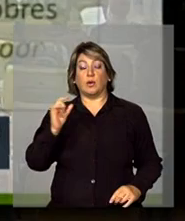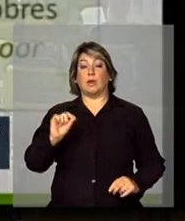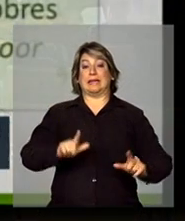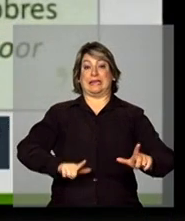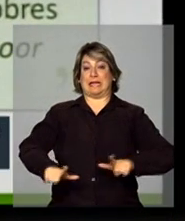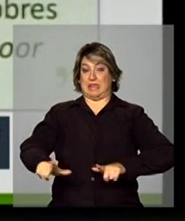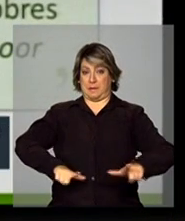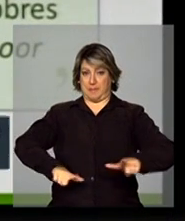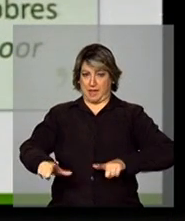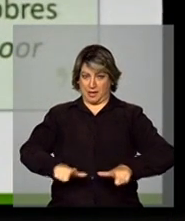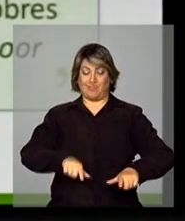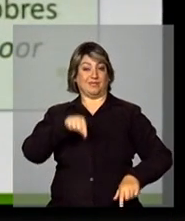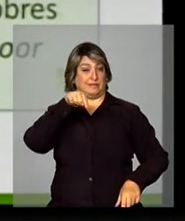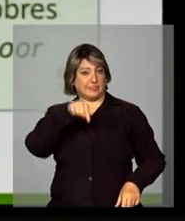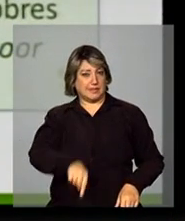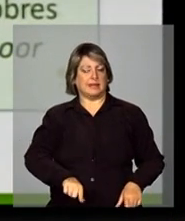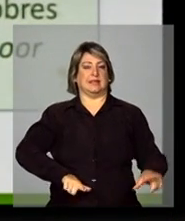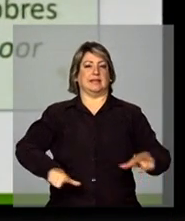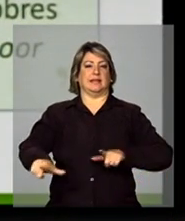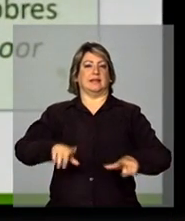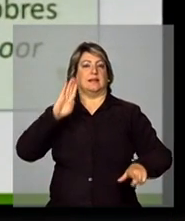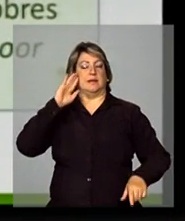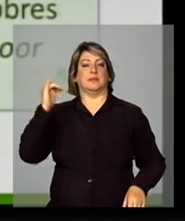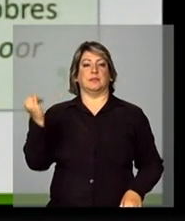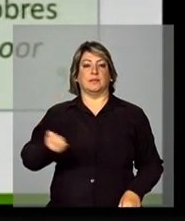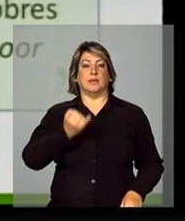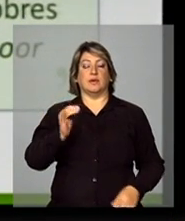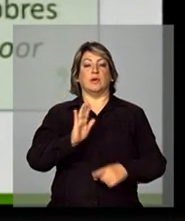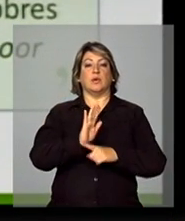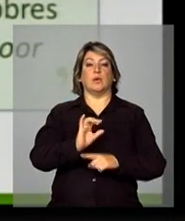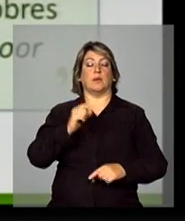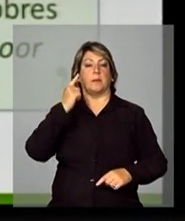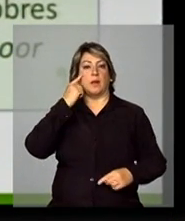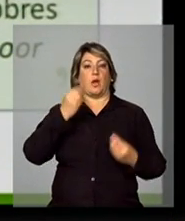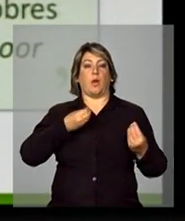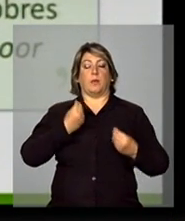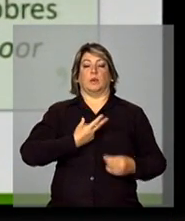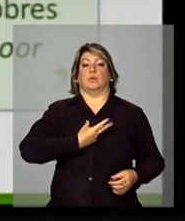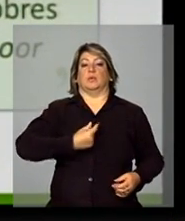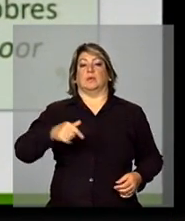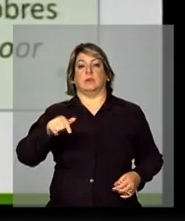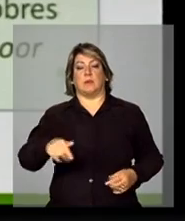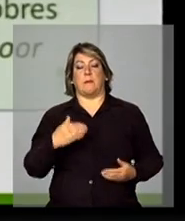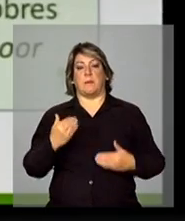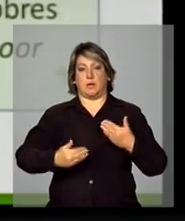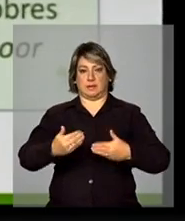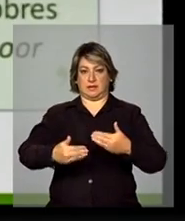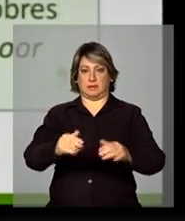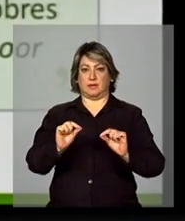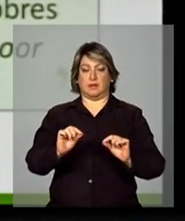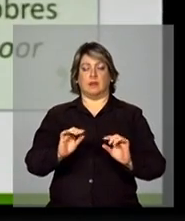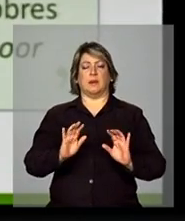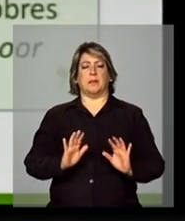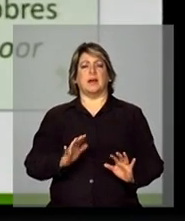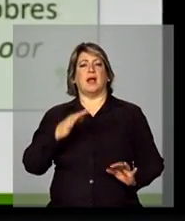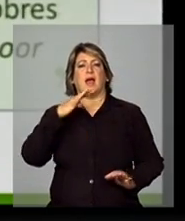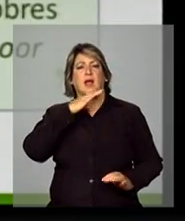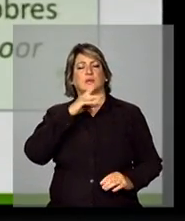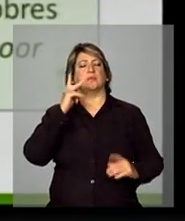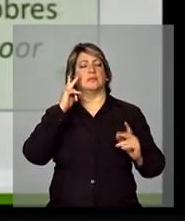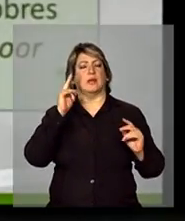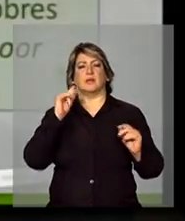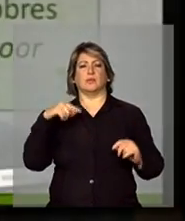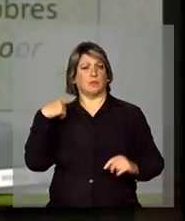trabalho. O trabalho é o fator preponderante que permite pensar em termos de sustentabilidade do processo. Acho que é natural que as empresas,